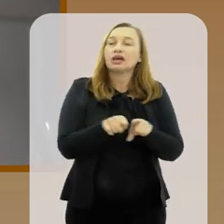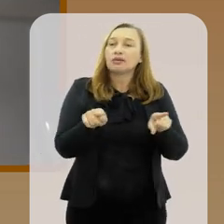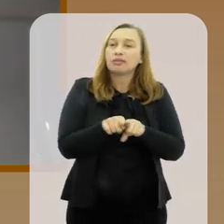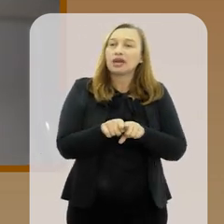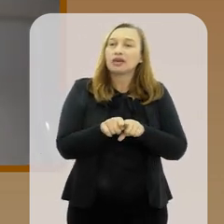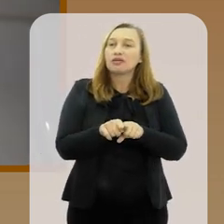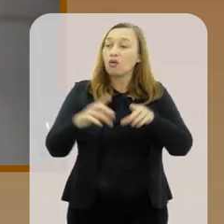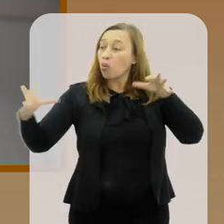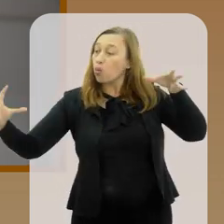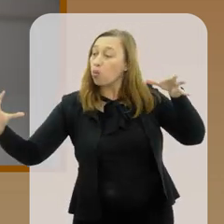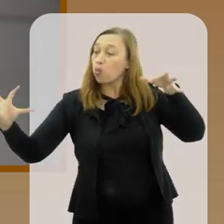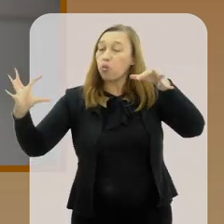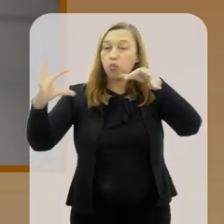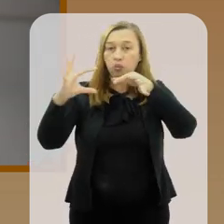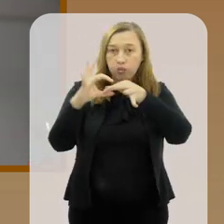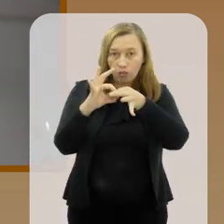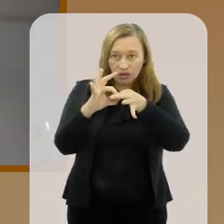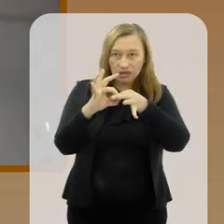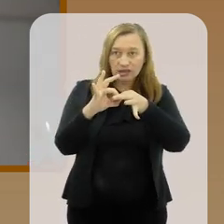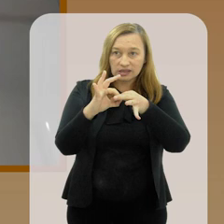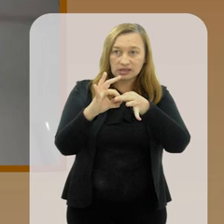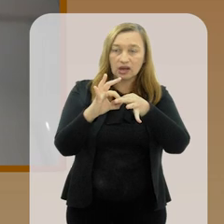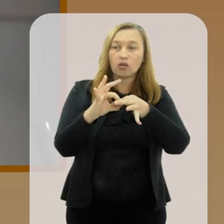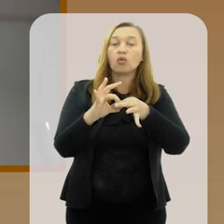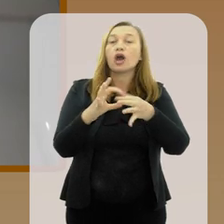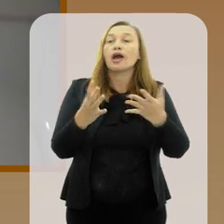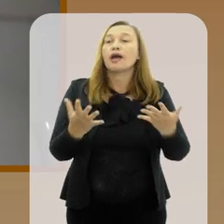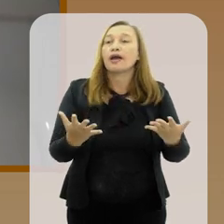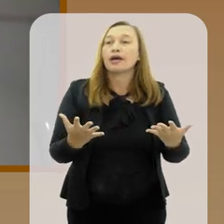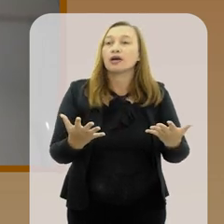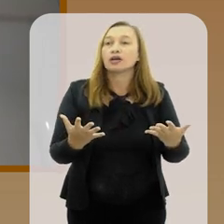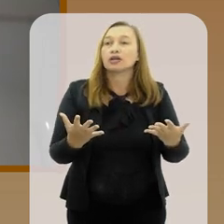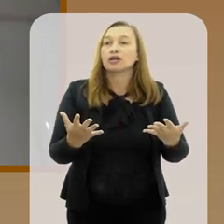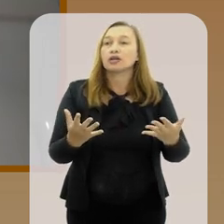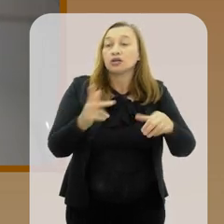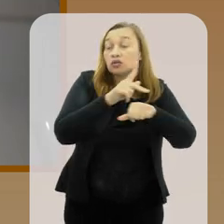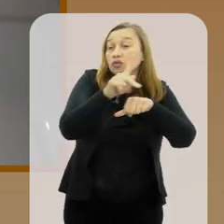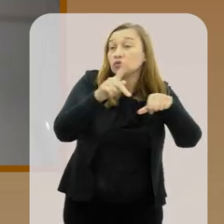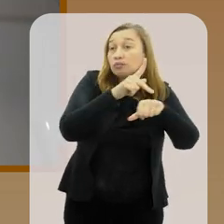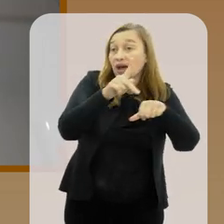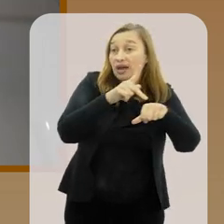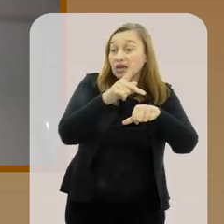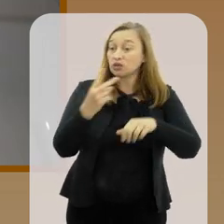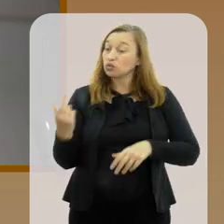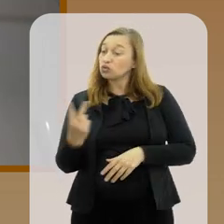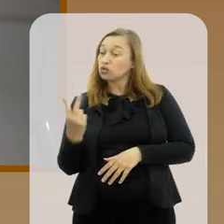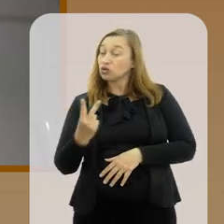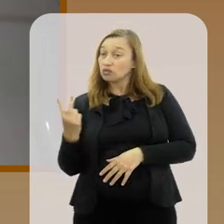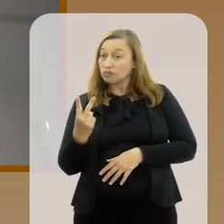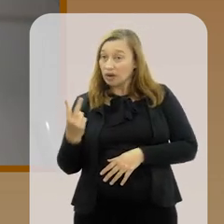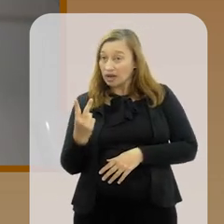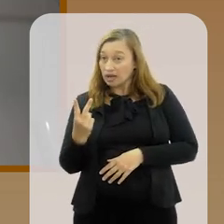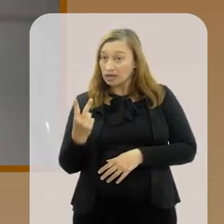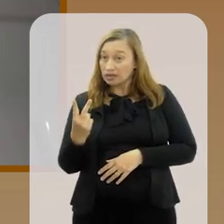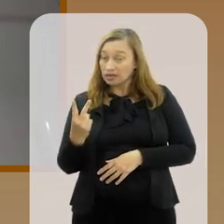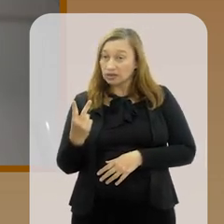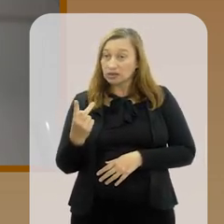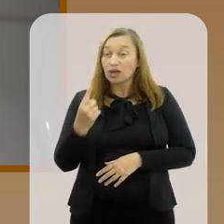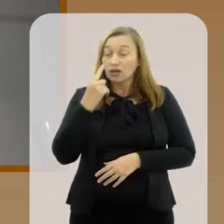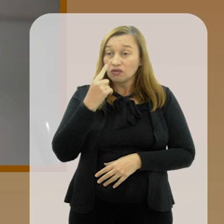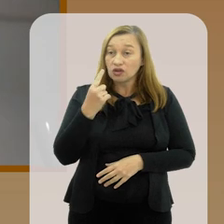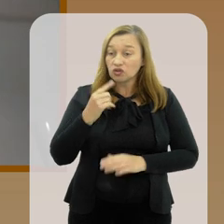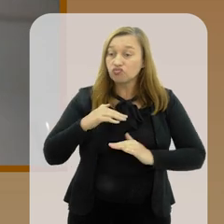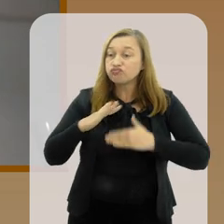Fazendo também uma ponte de... conexão entre os países, sendo frutífera...